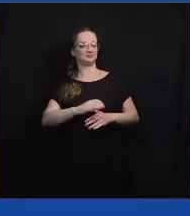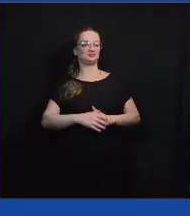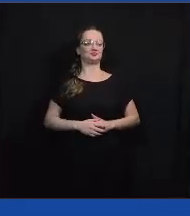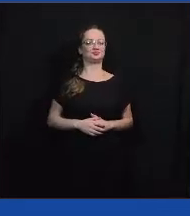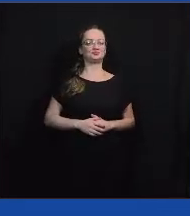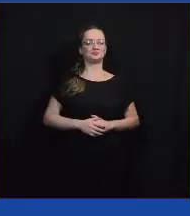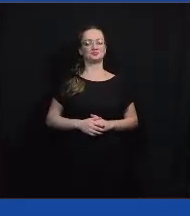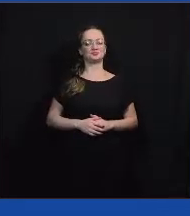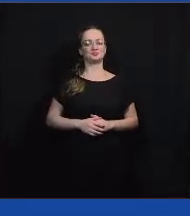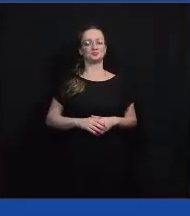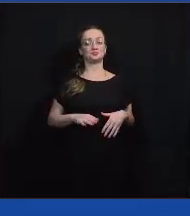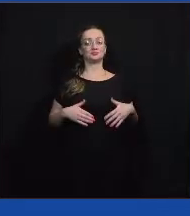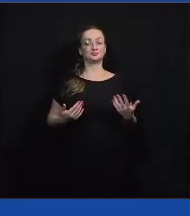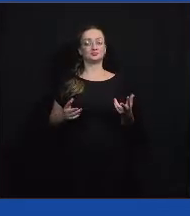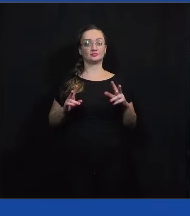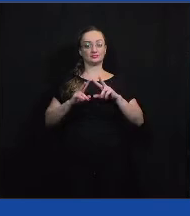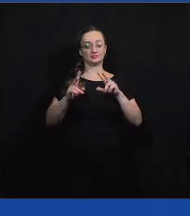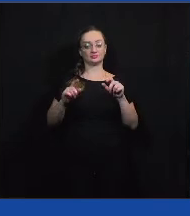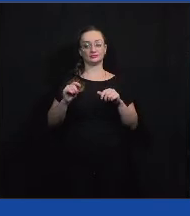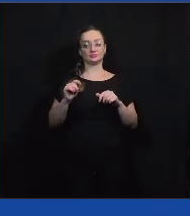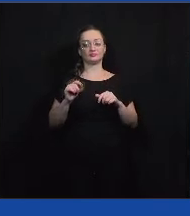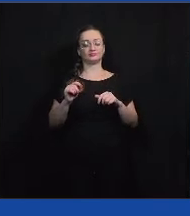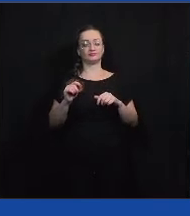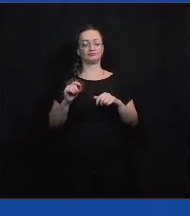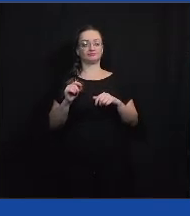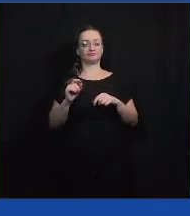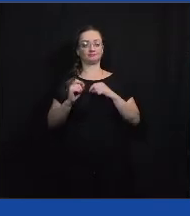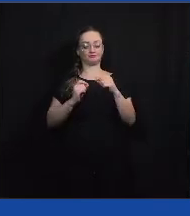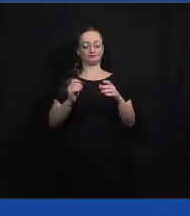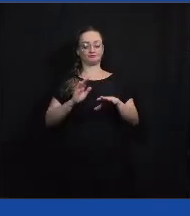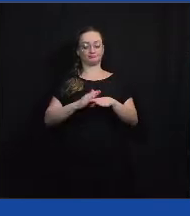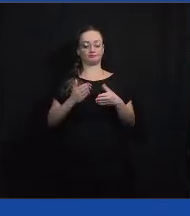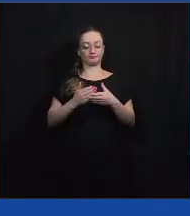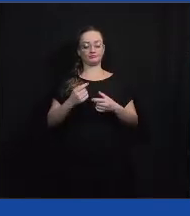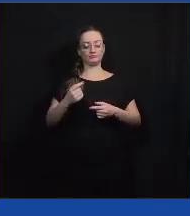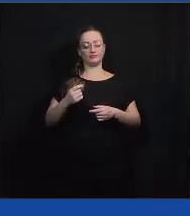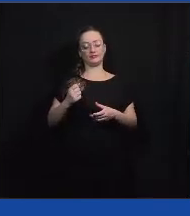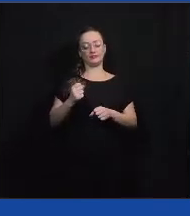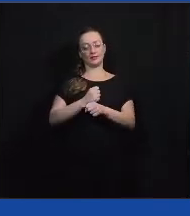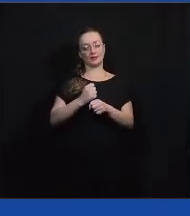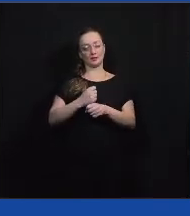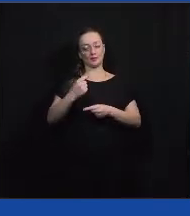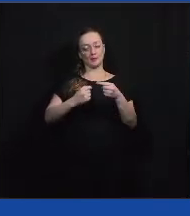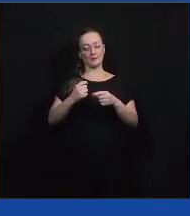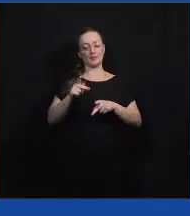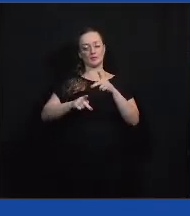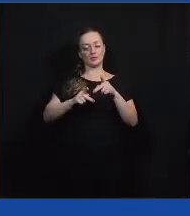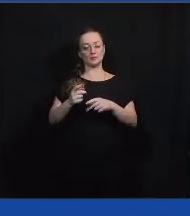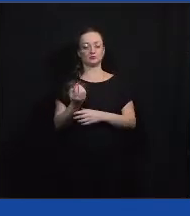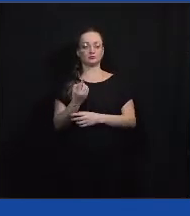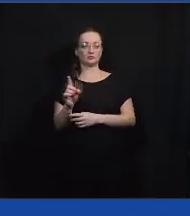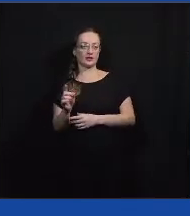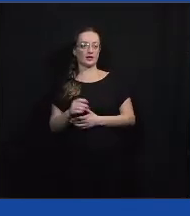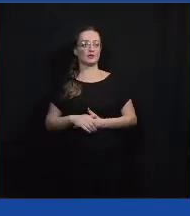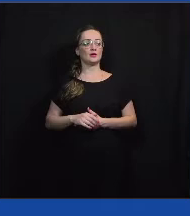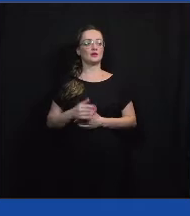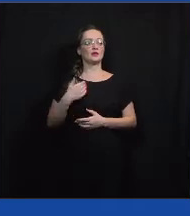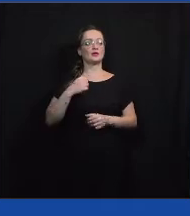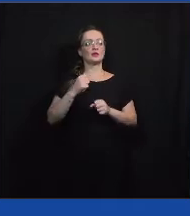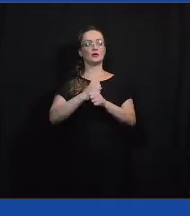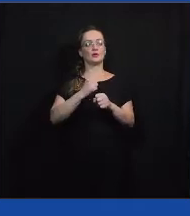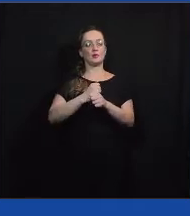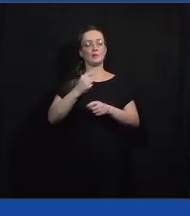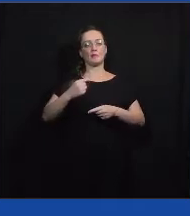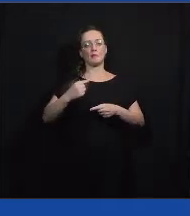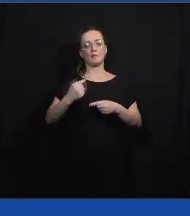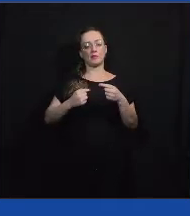Então, falando só um pouquinho do objetivo hoje, construir uma política pública do zero a partir da nossa ferramenta de políticas públicas, que o